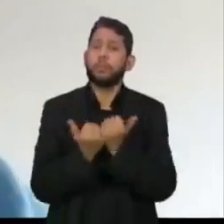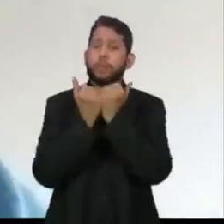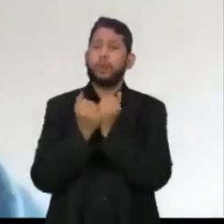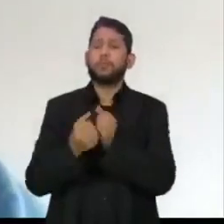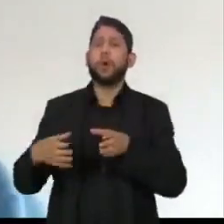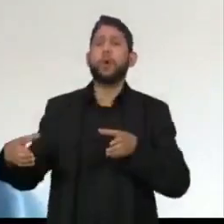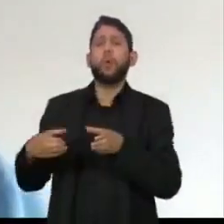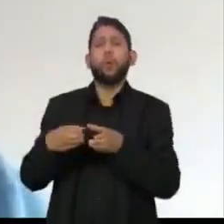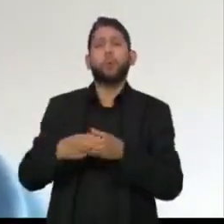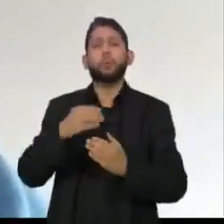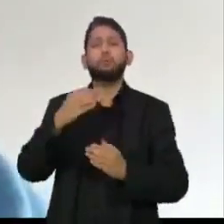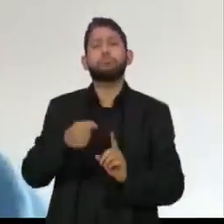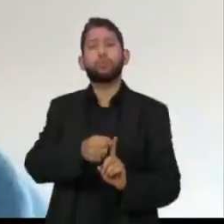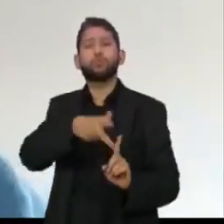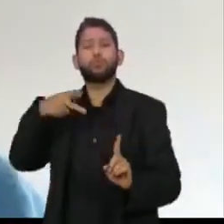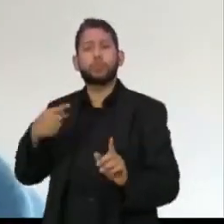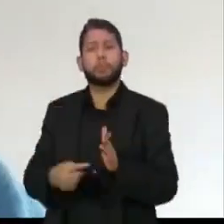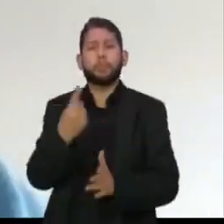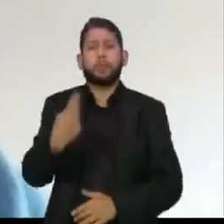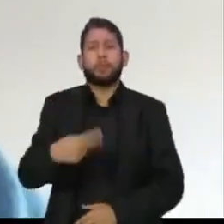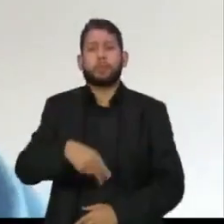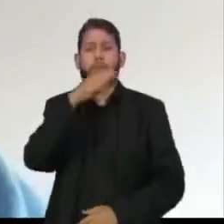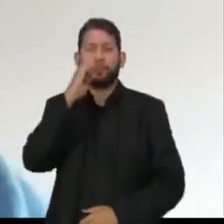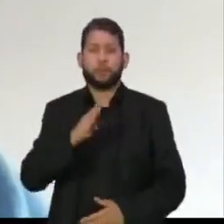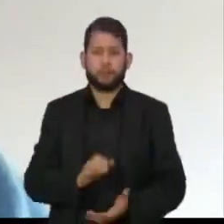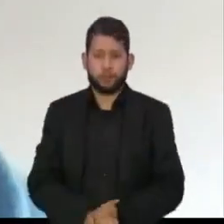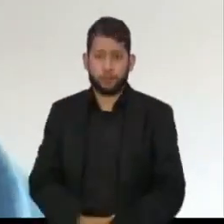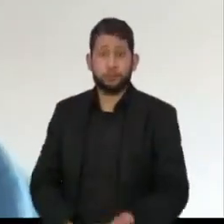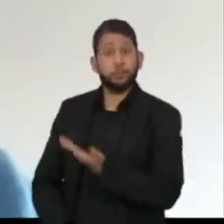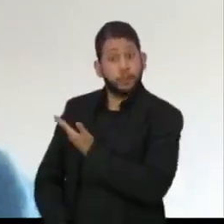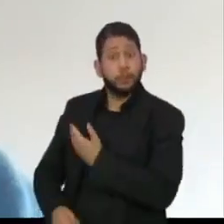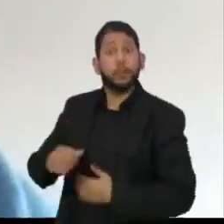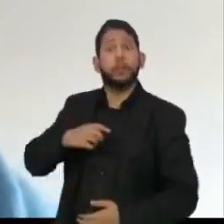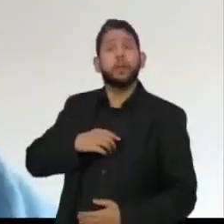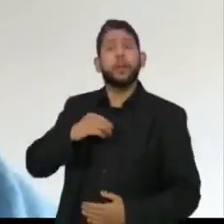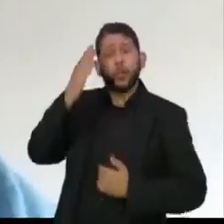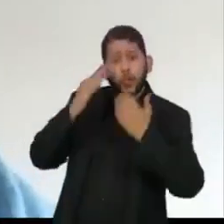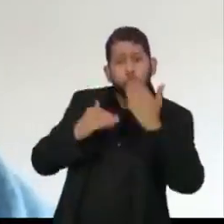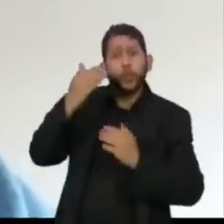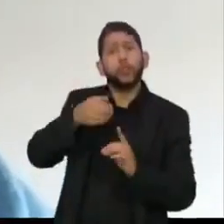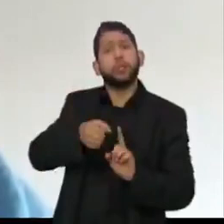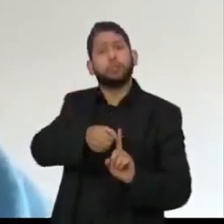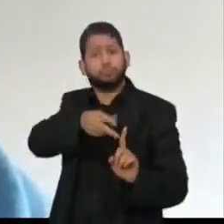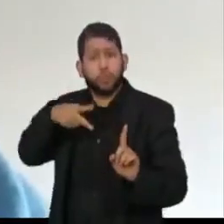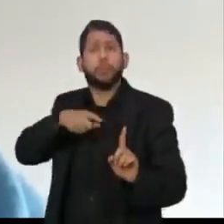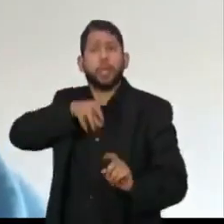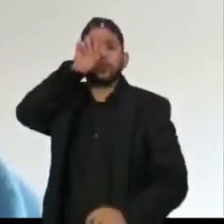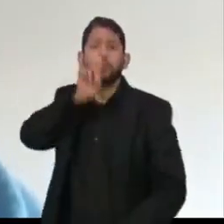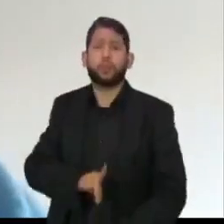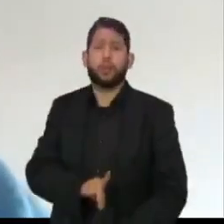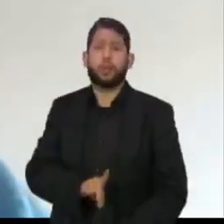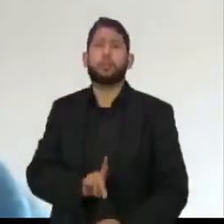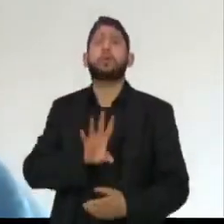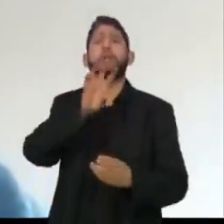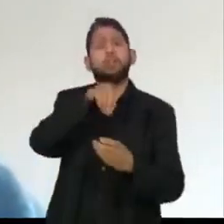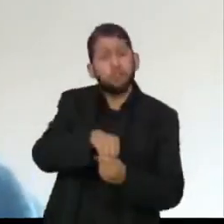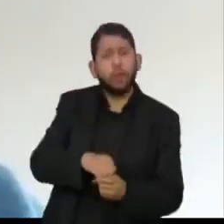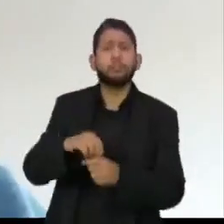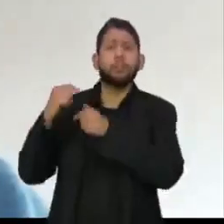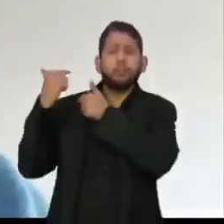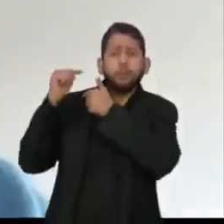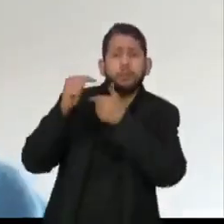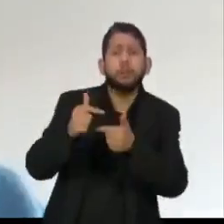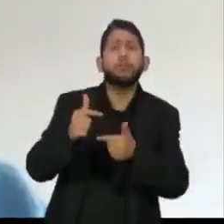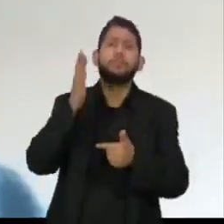A SPPC defende o direito dos índios pela Constituição às suas terras tradicionalmente